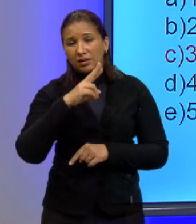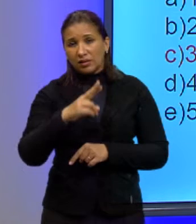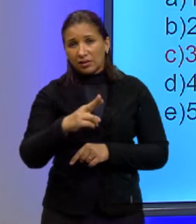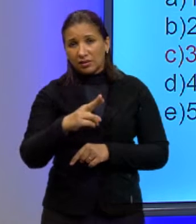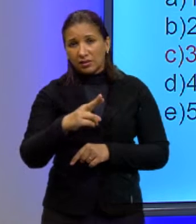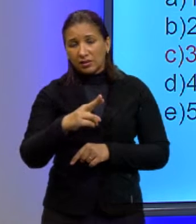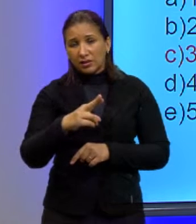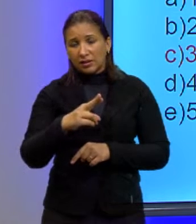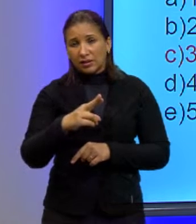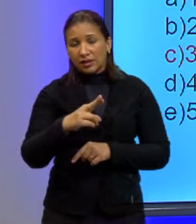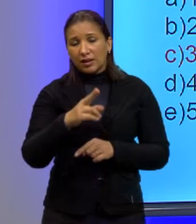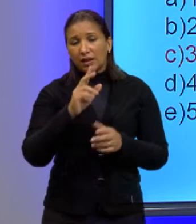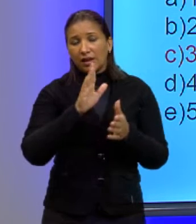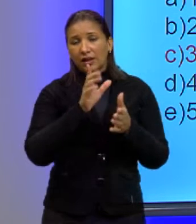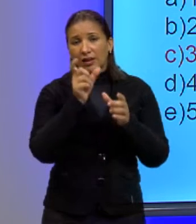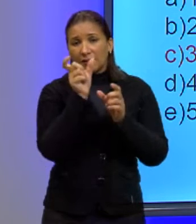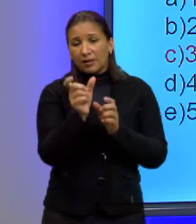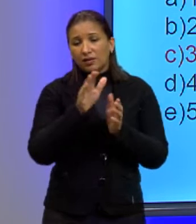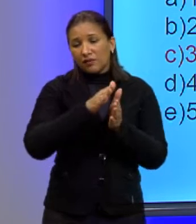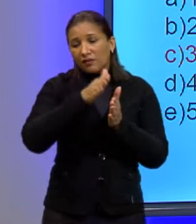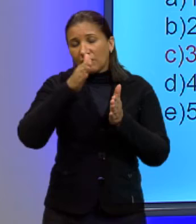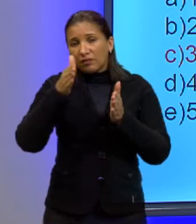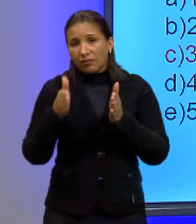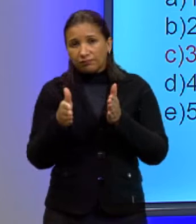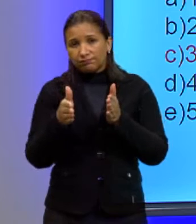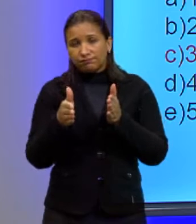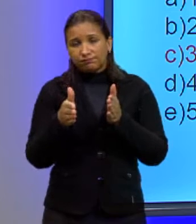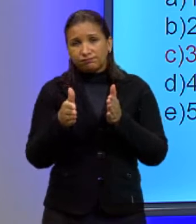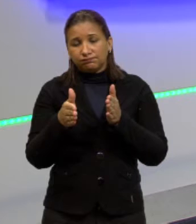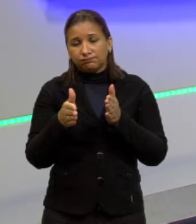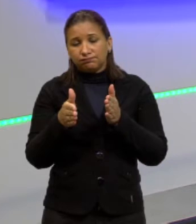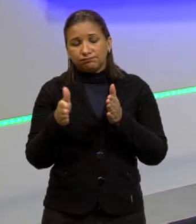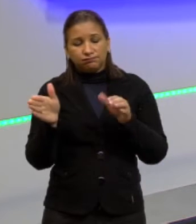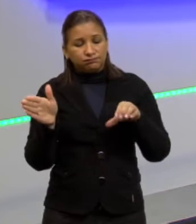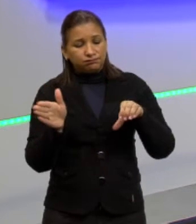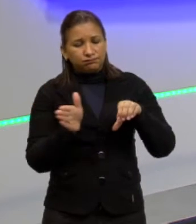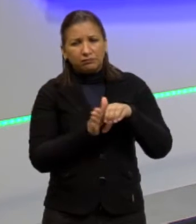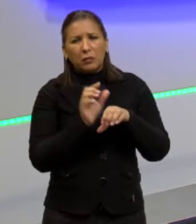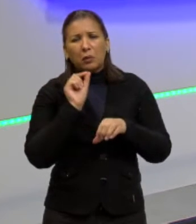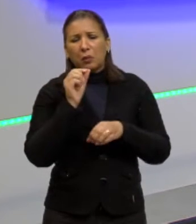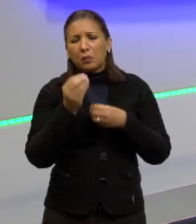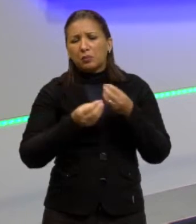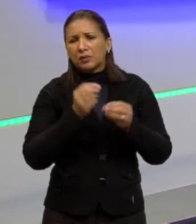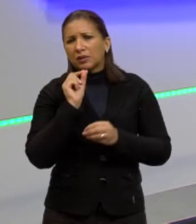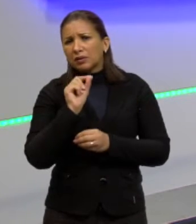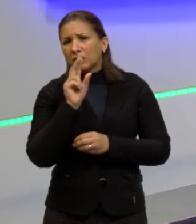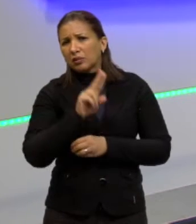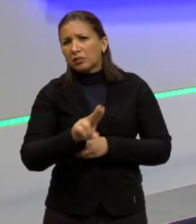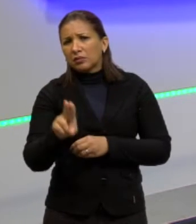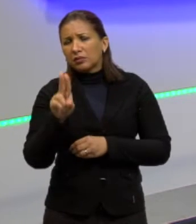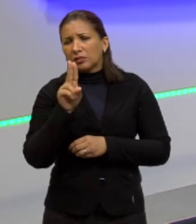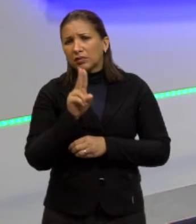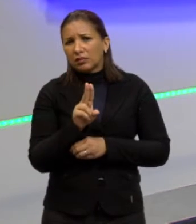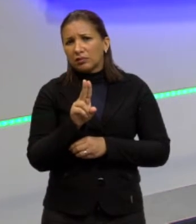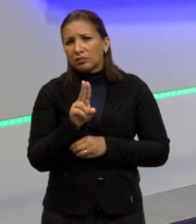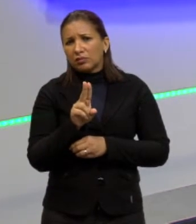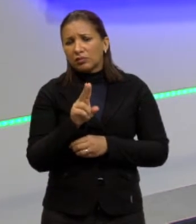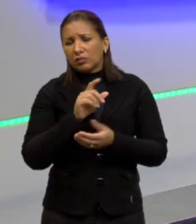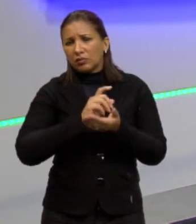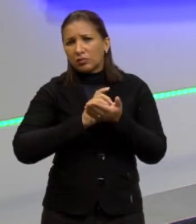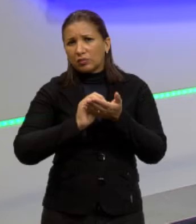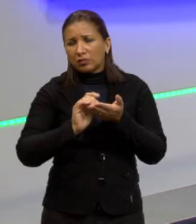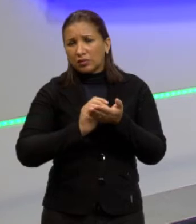da parte frontal da tampa de concreto em metro quadrado. O nós usamos aqui? Nós usamos os